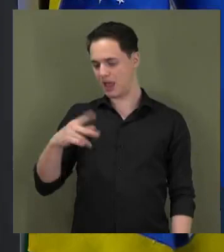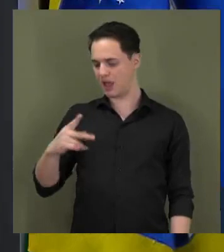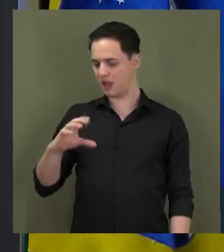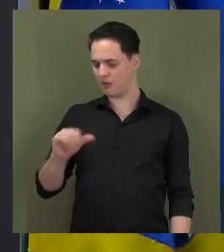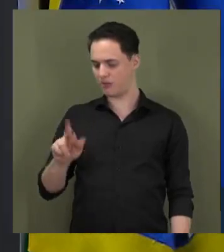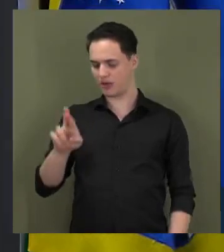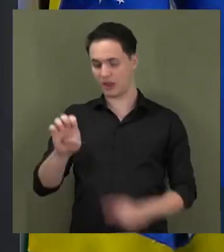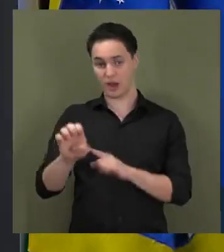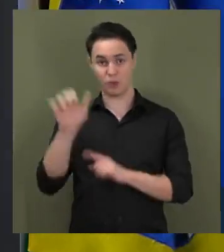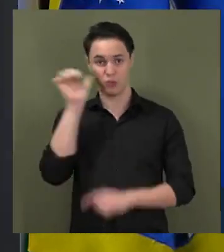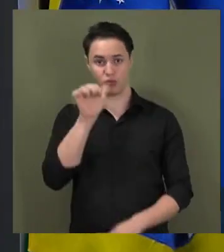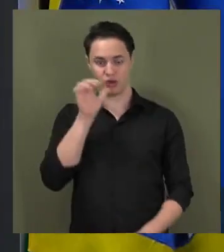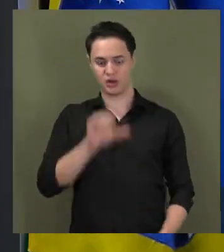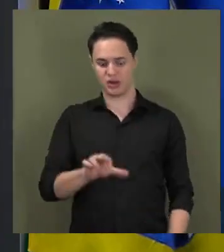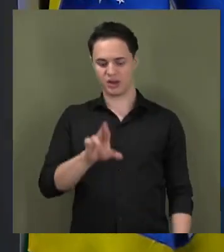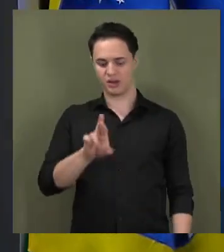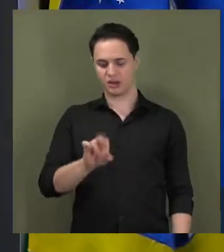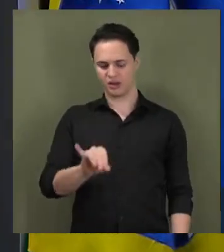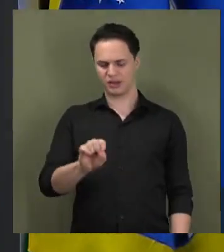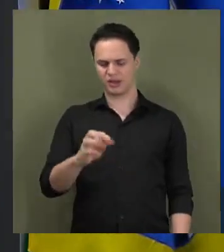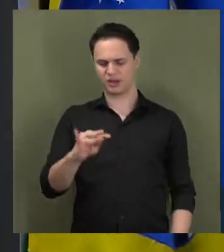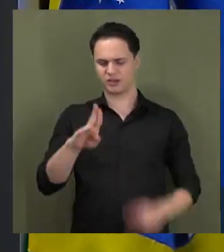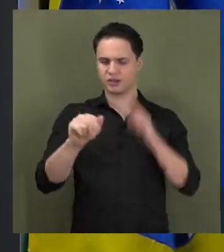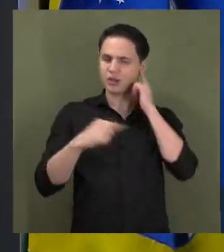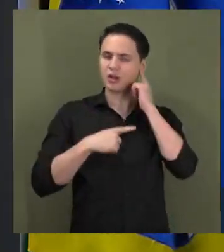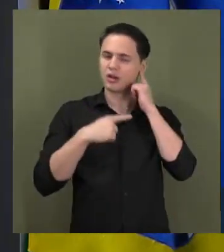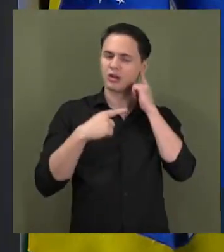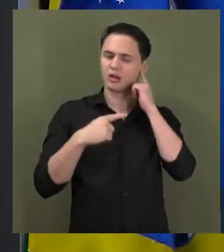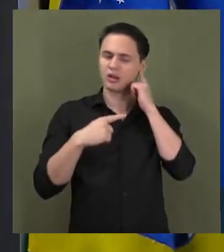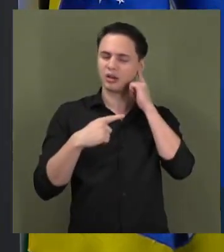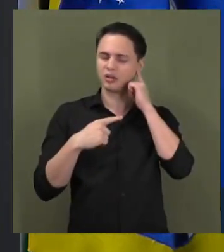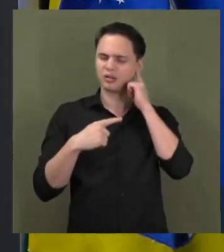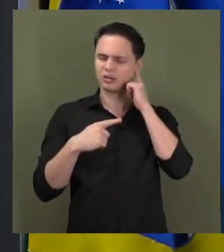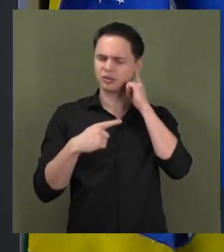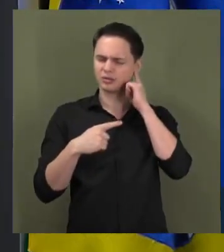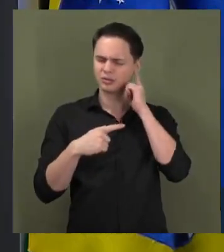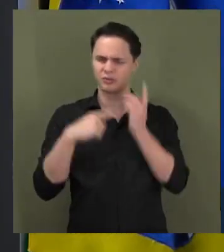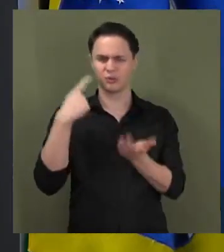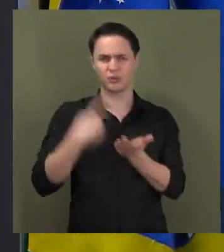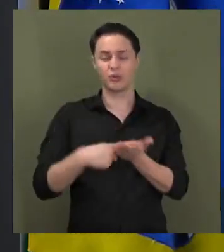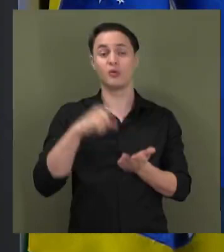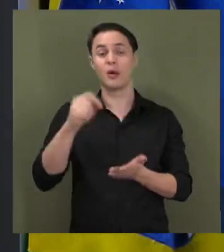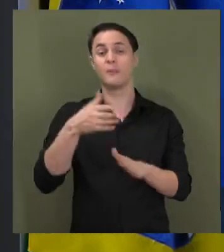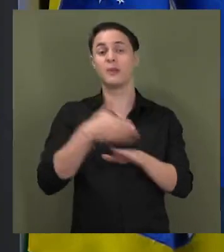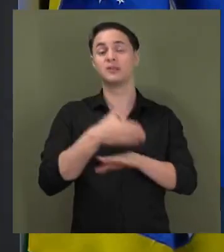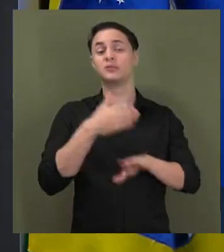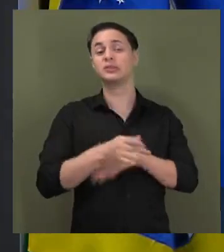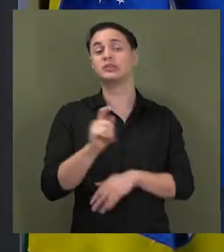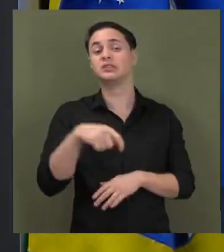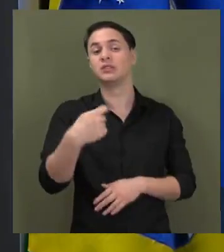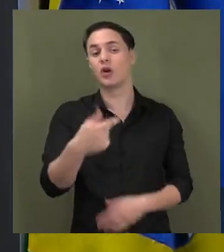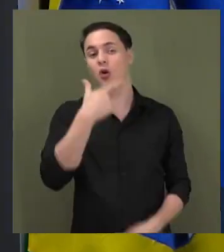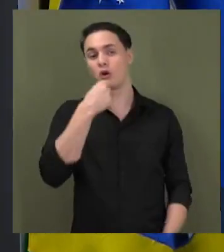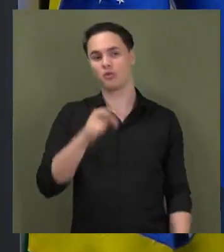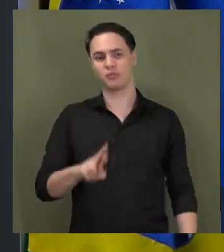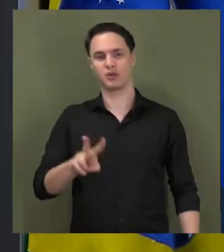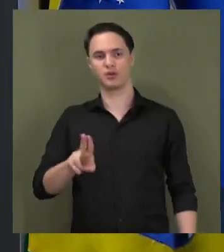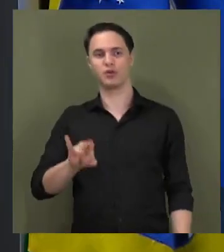confirmou à Polícia Federal a efetiva participação de quem? De Rui Costa.